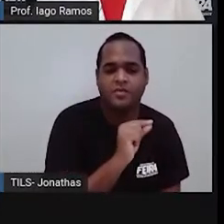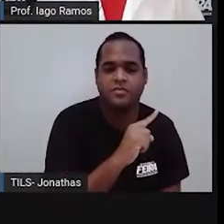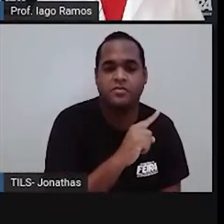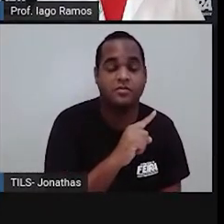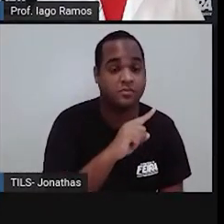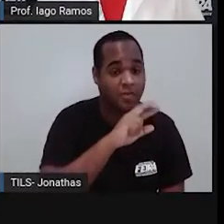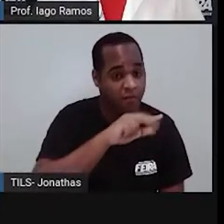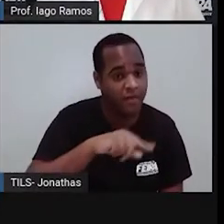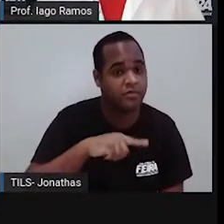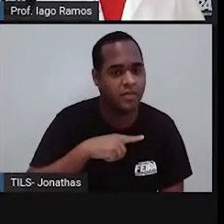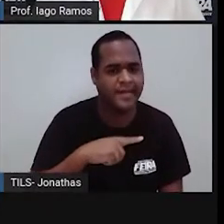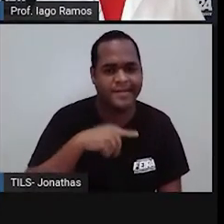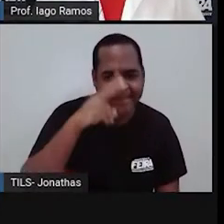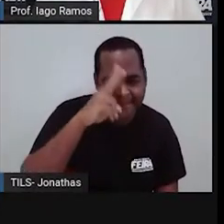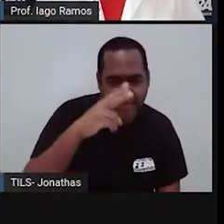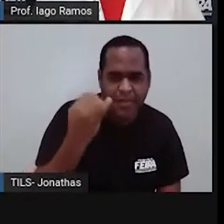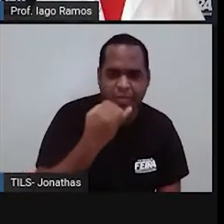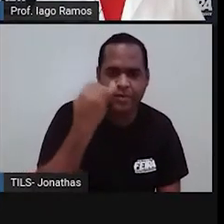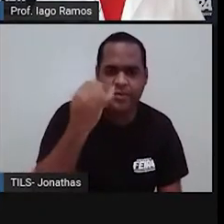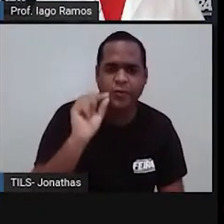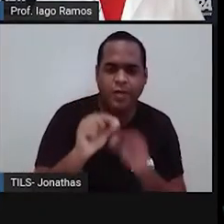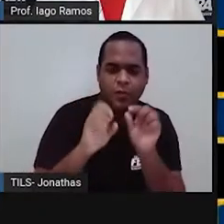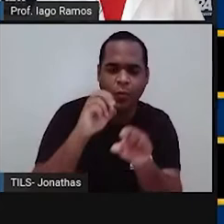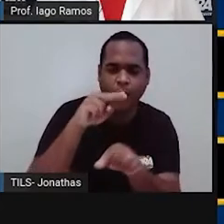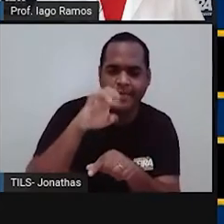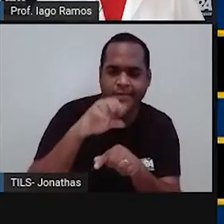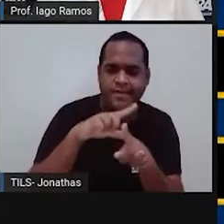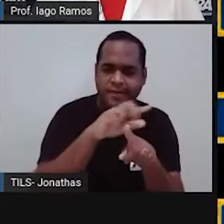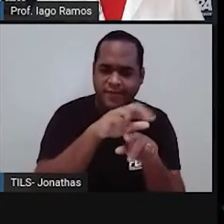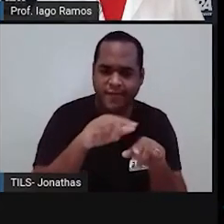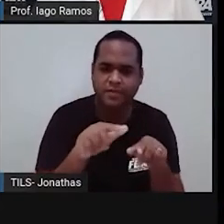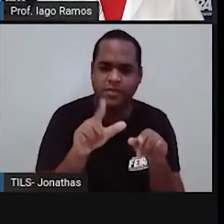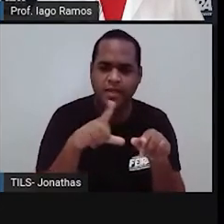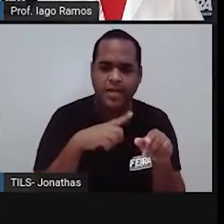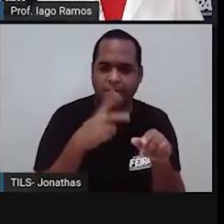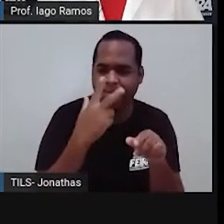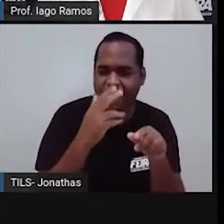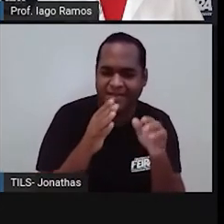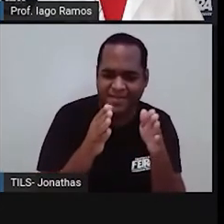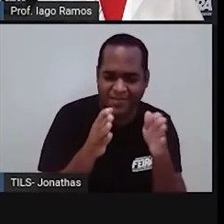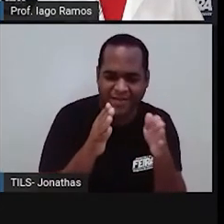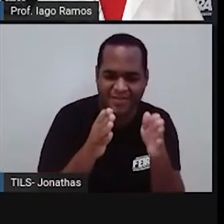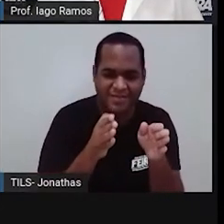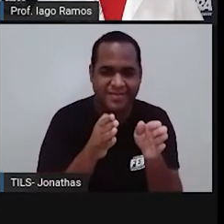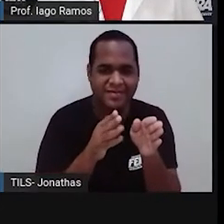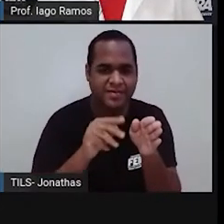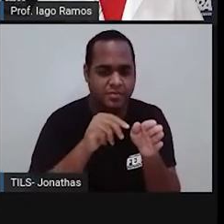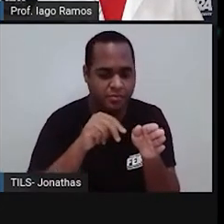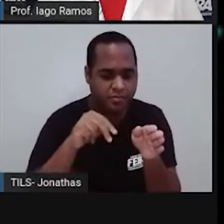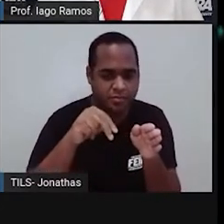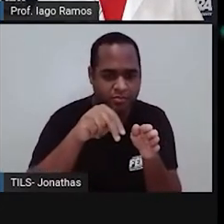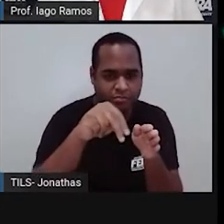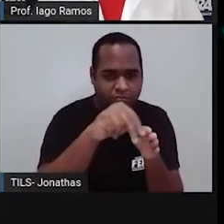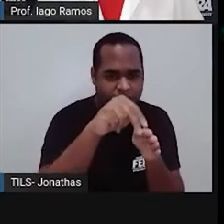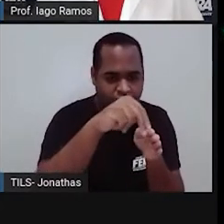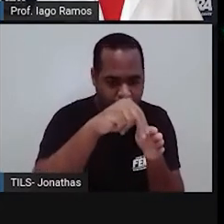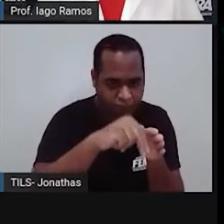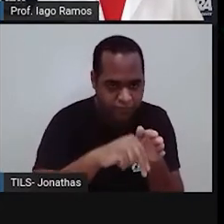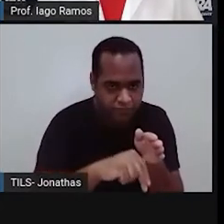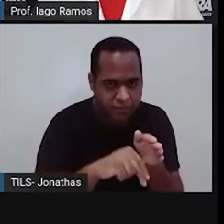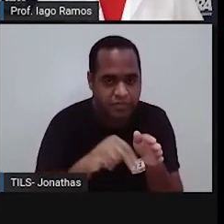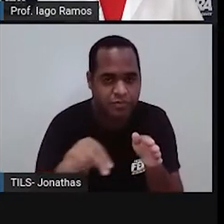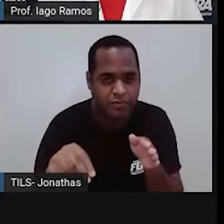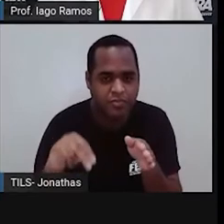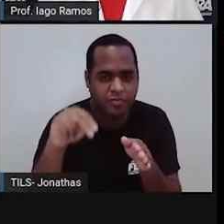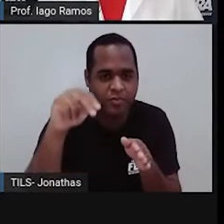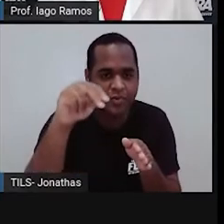um cone? E aí tem uns espacosinhos que a gente pode descer com esse